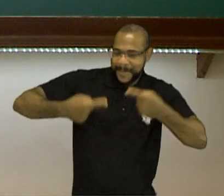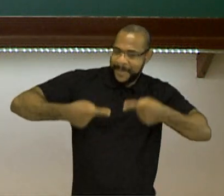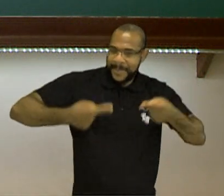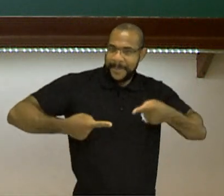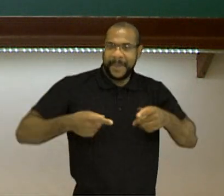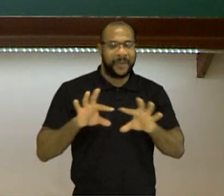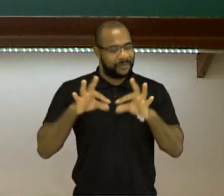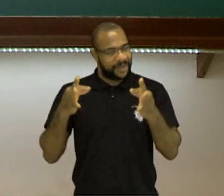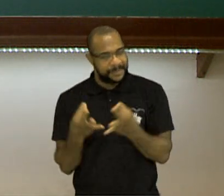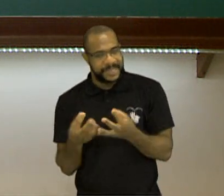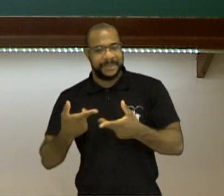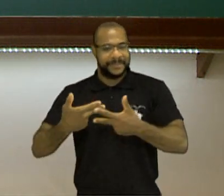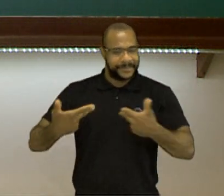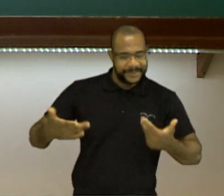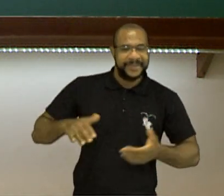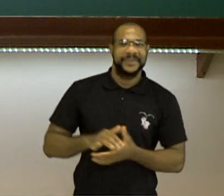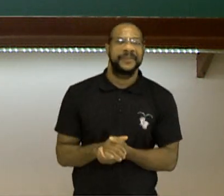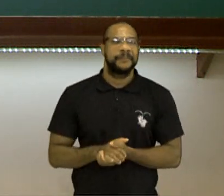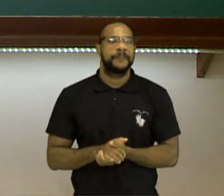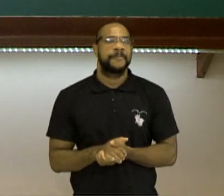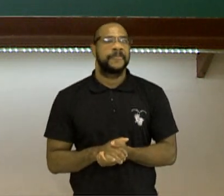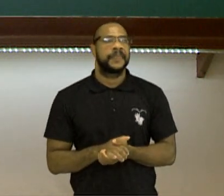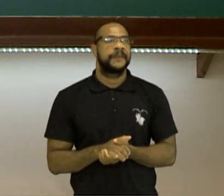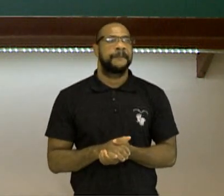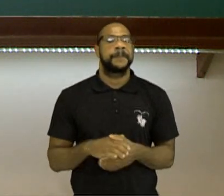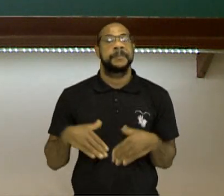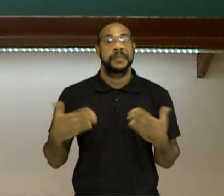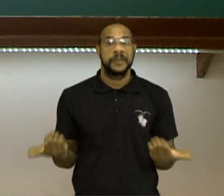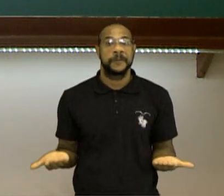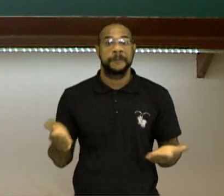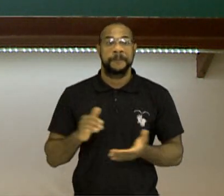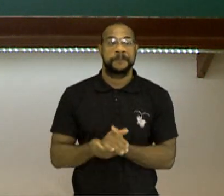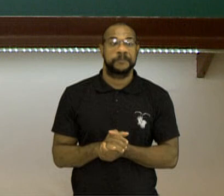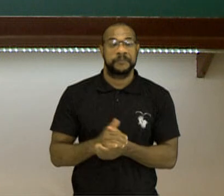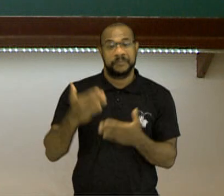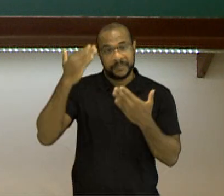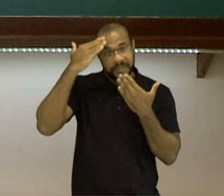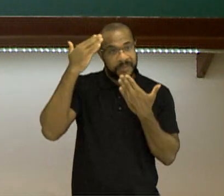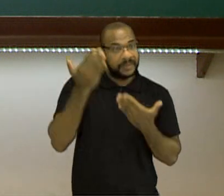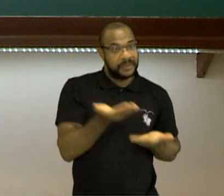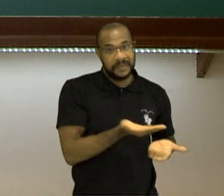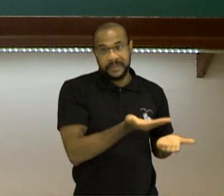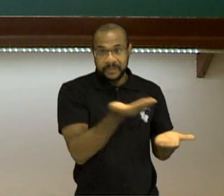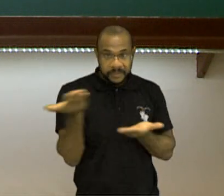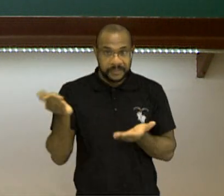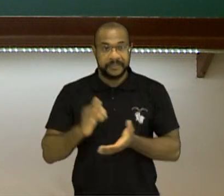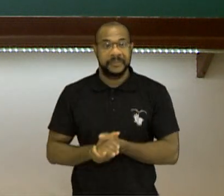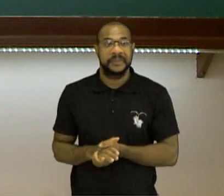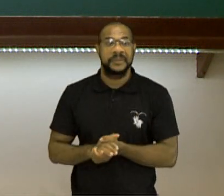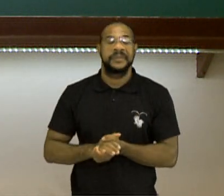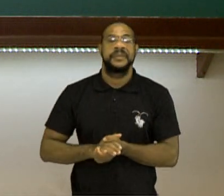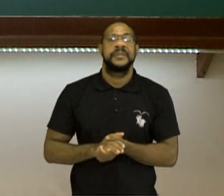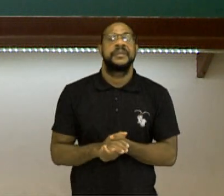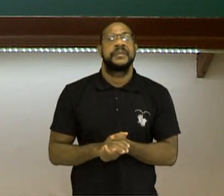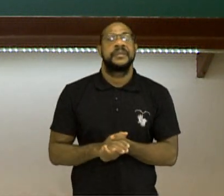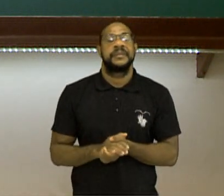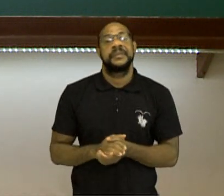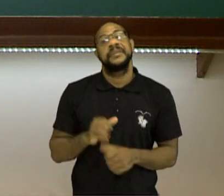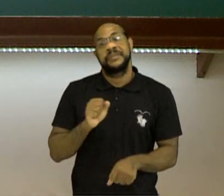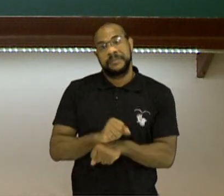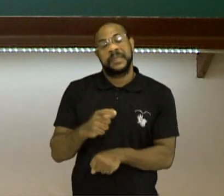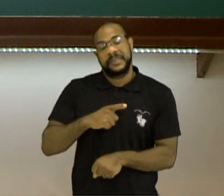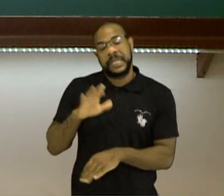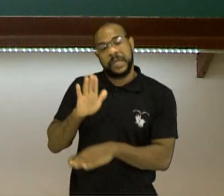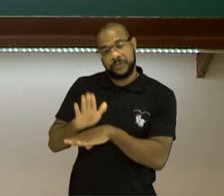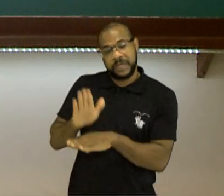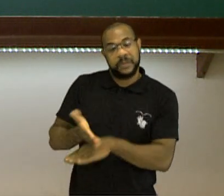probleminha no final da aula. Então, obrigado. Espero que a aula agrade a utilização da sala